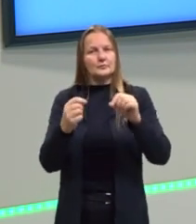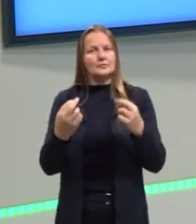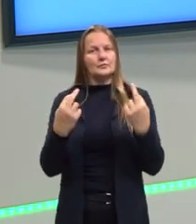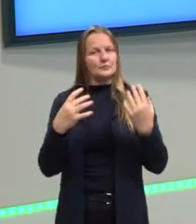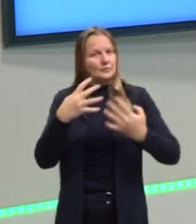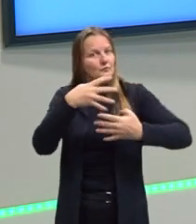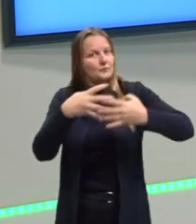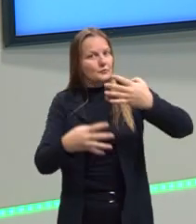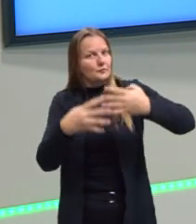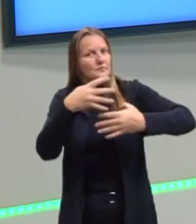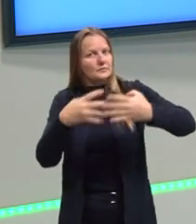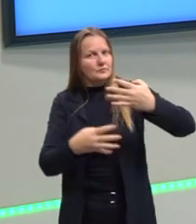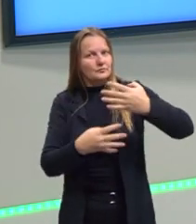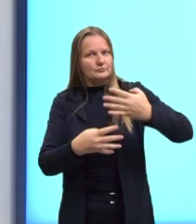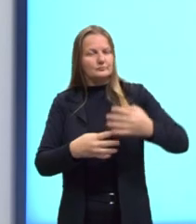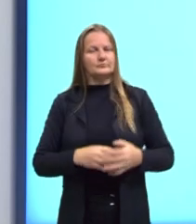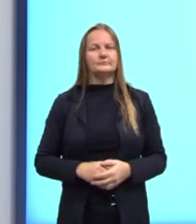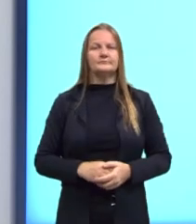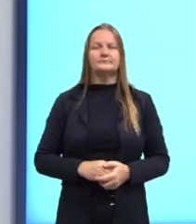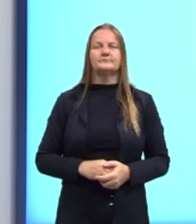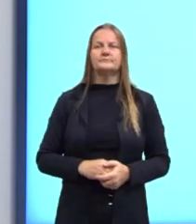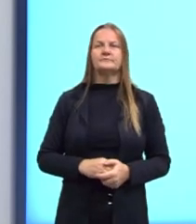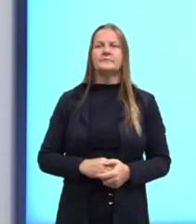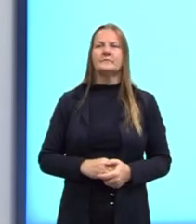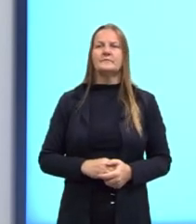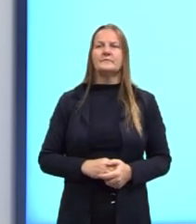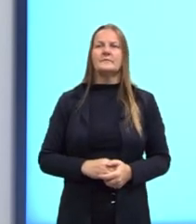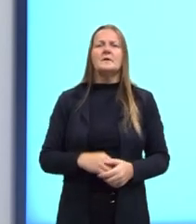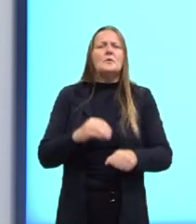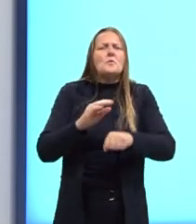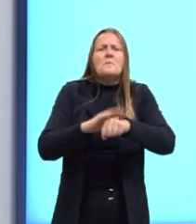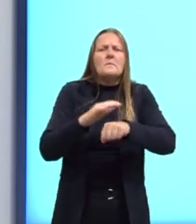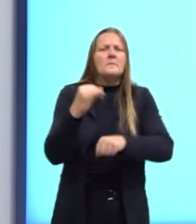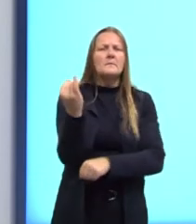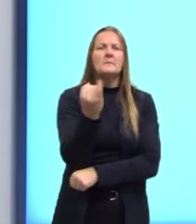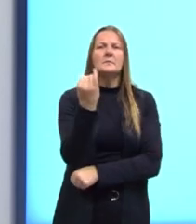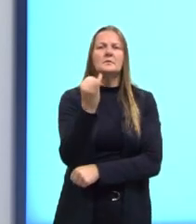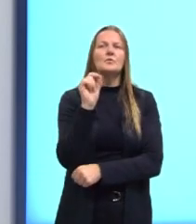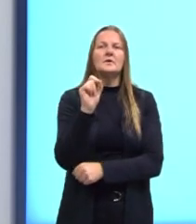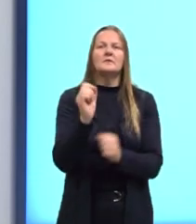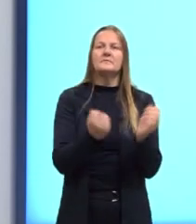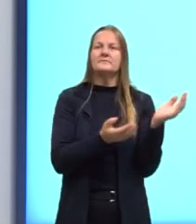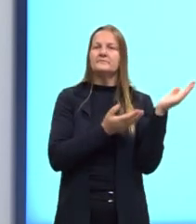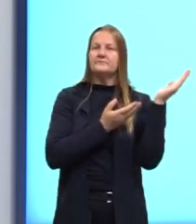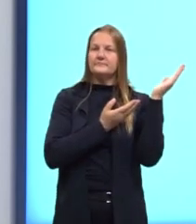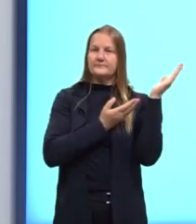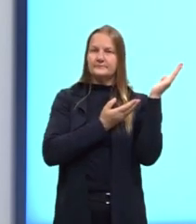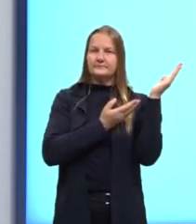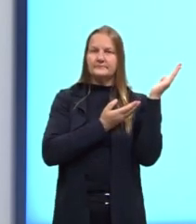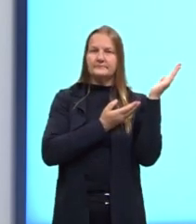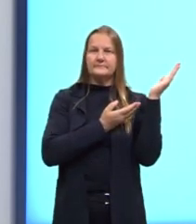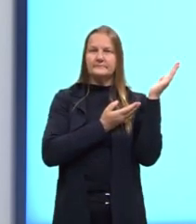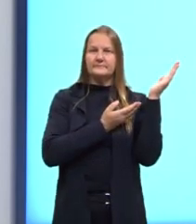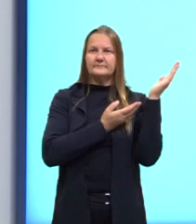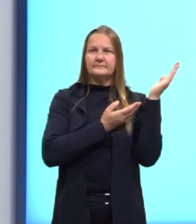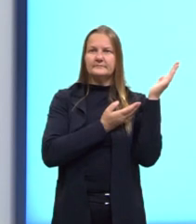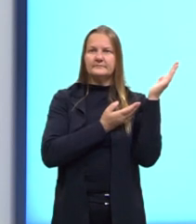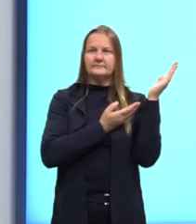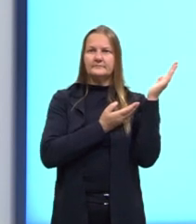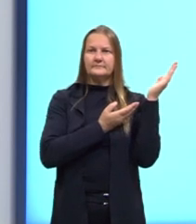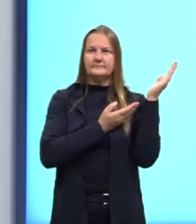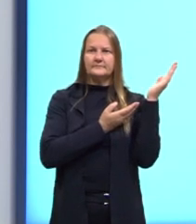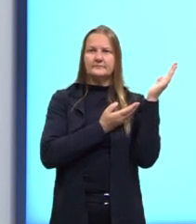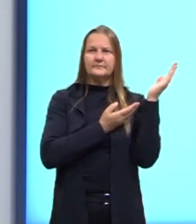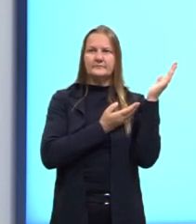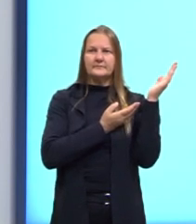mutações. Então, mais importância, então, dessa diversidade genética causada, então,